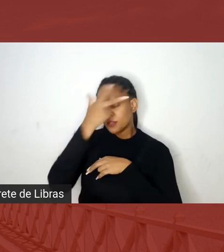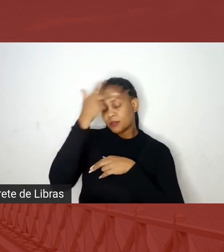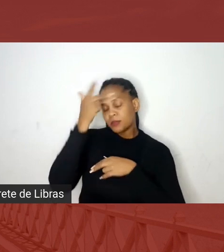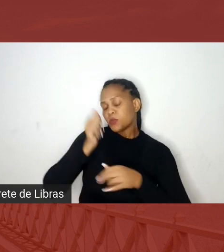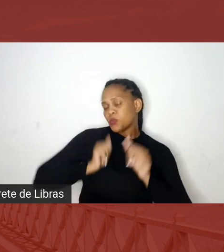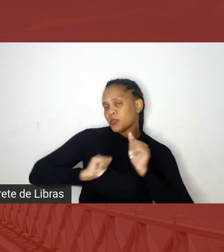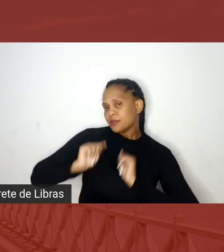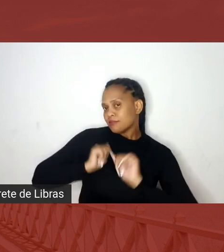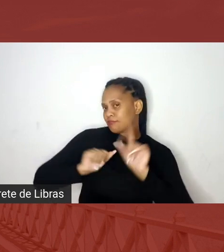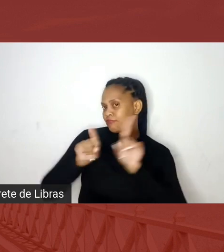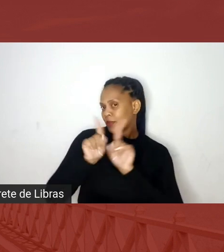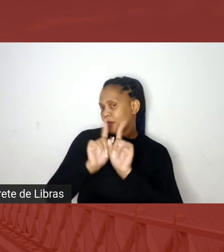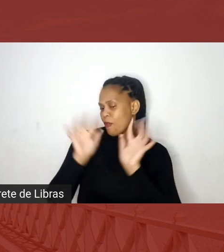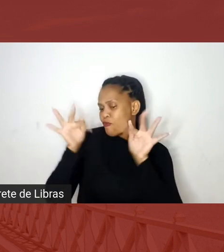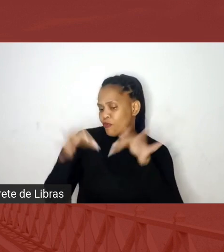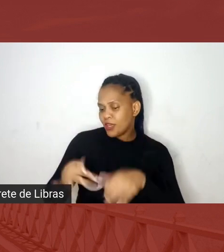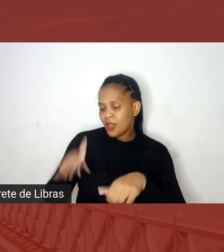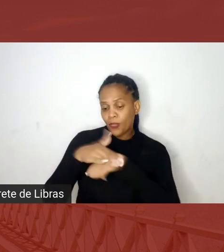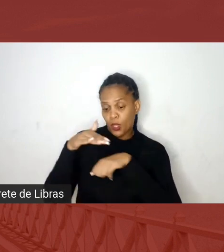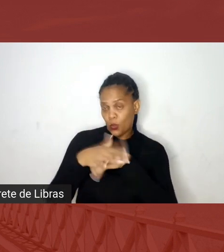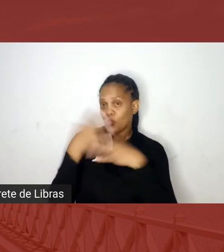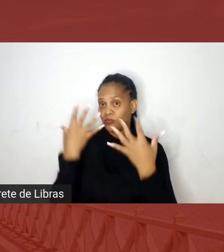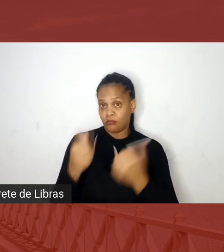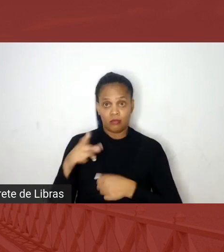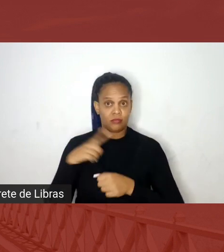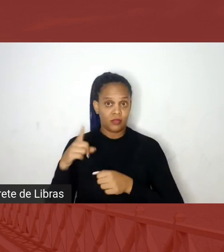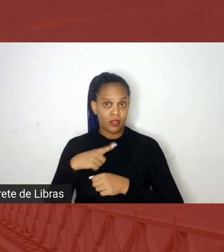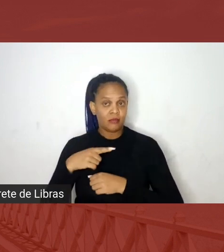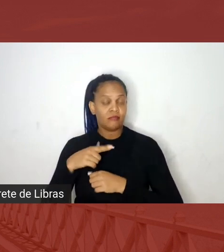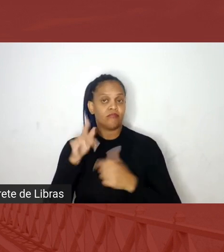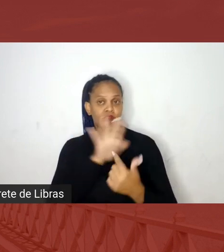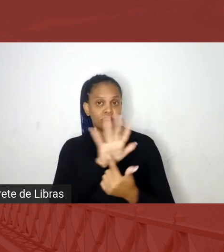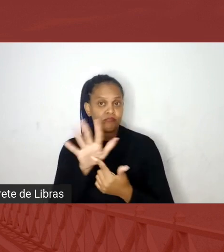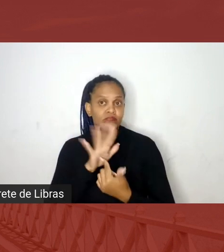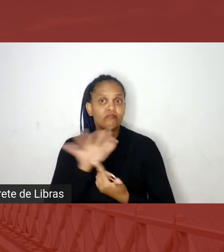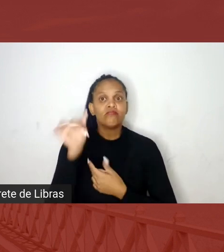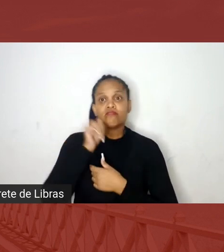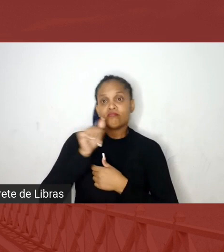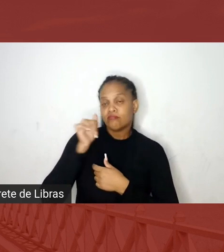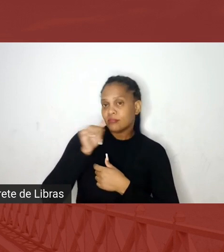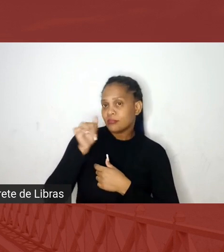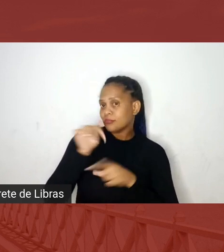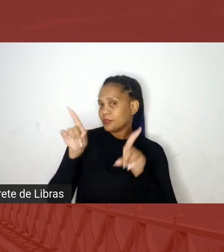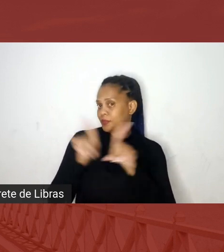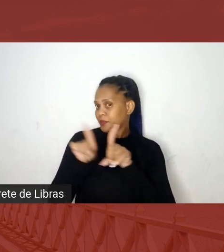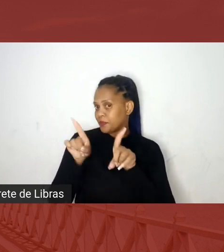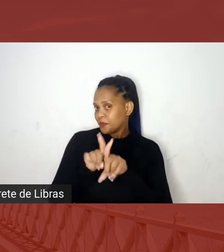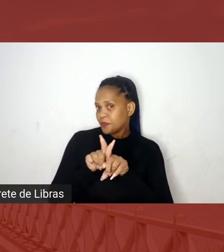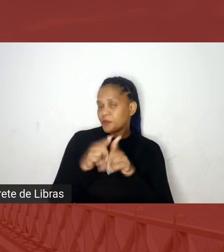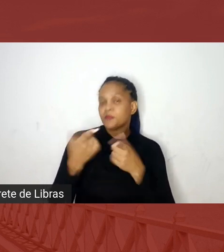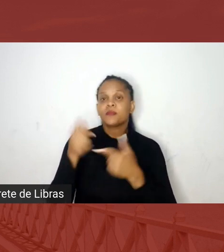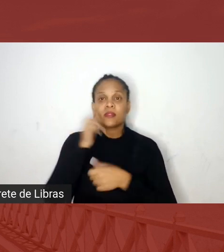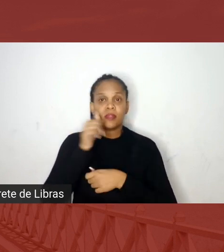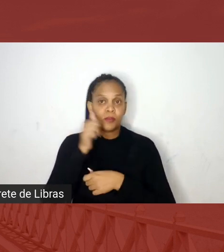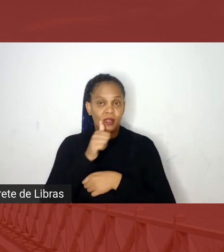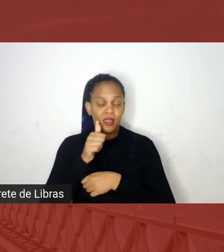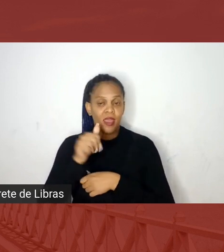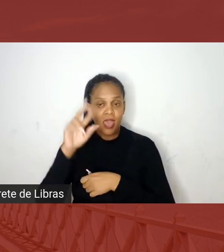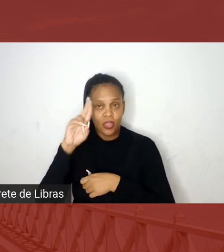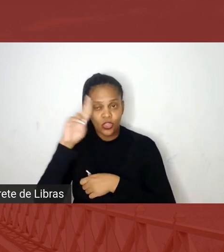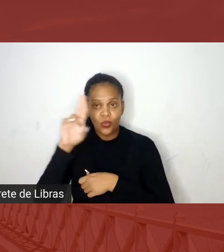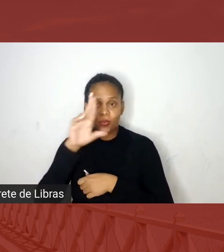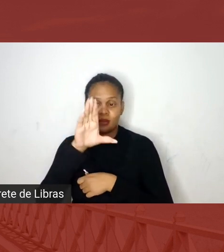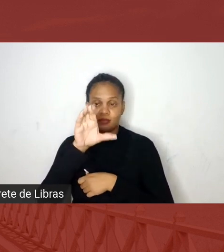noite, a gente vai ter a apresentação das poesias com a Erelícia, Dona Dulce, Dona Cecília, e que refletem